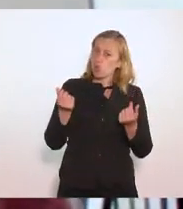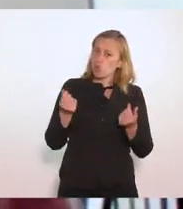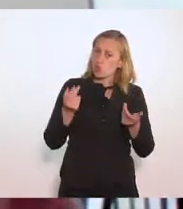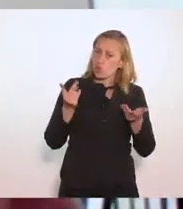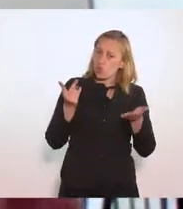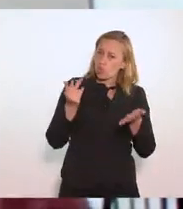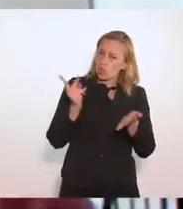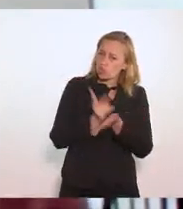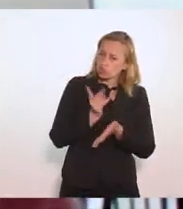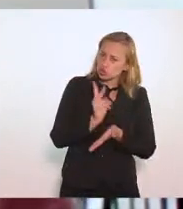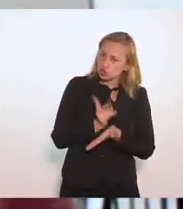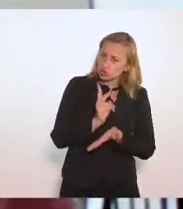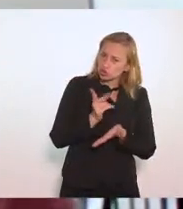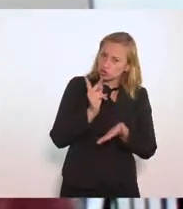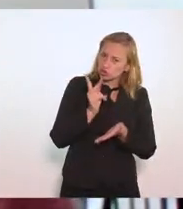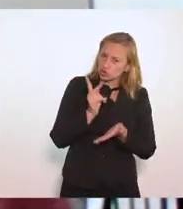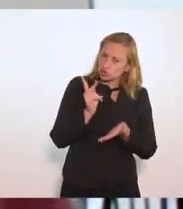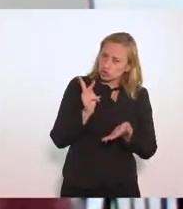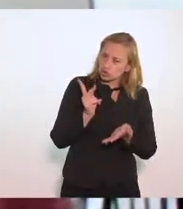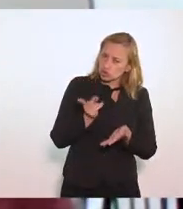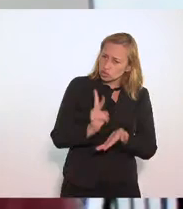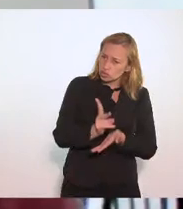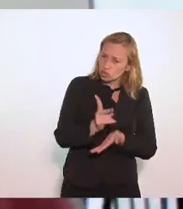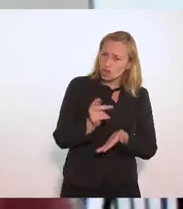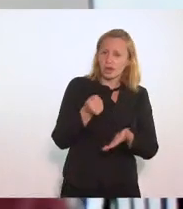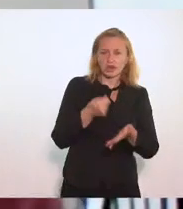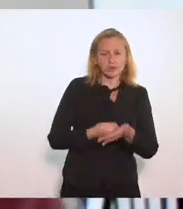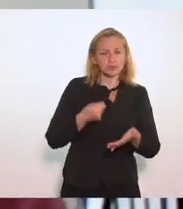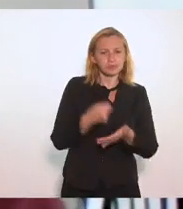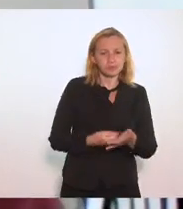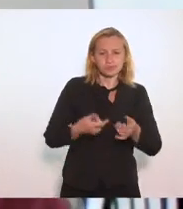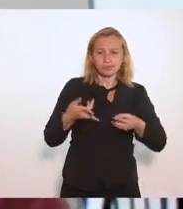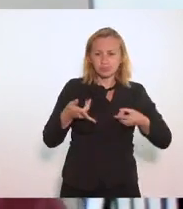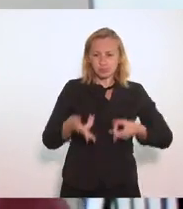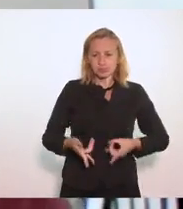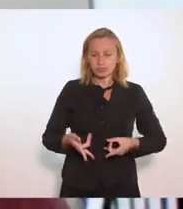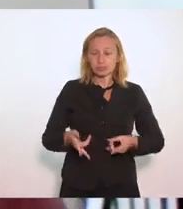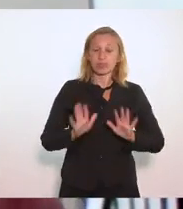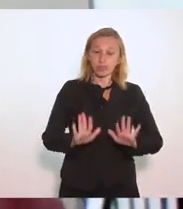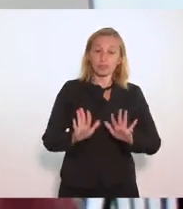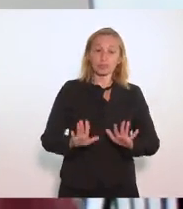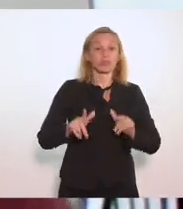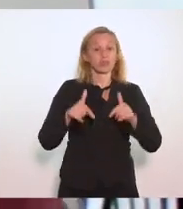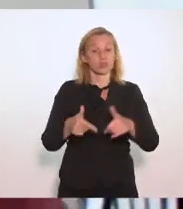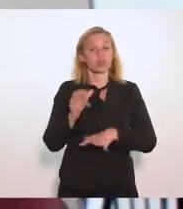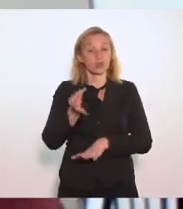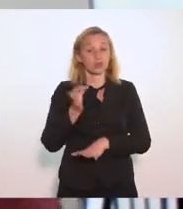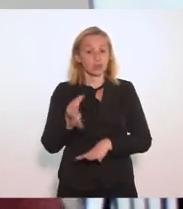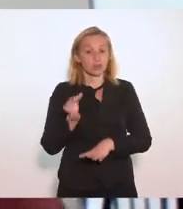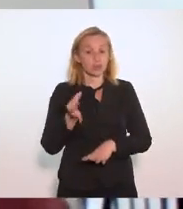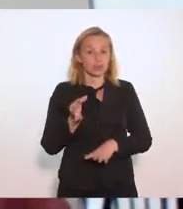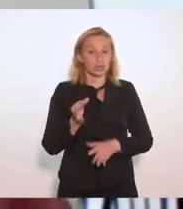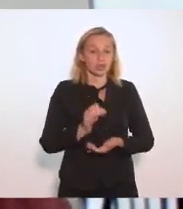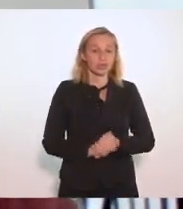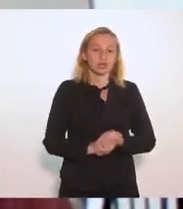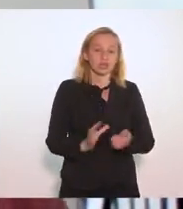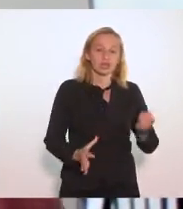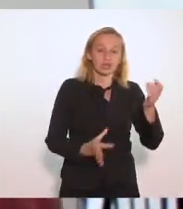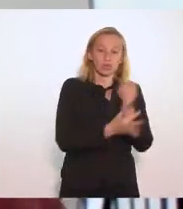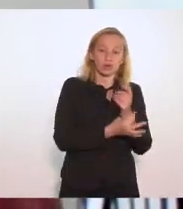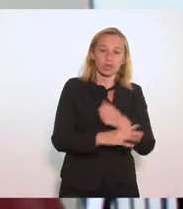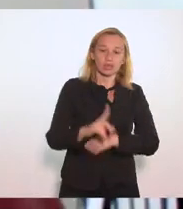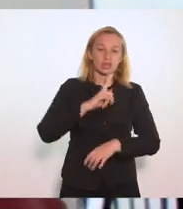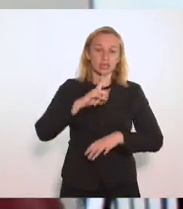abrir leitos de covid indefinidamente ao invés de se tomar as medidas necessárias para segurar as curvas de contágio.